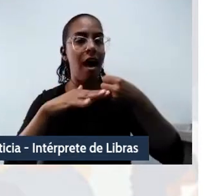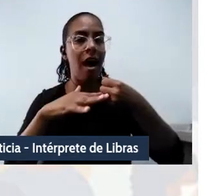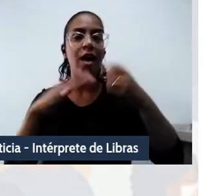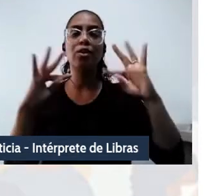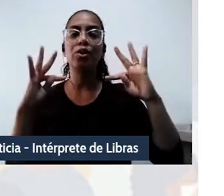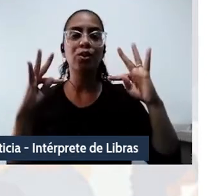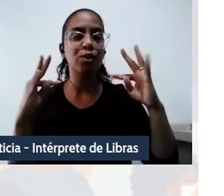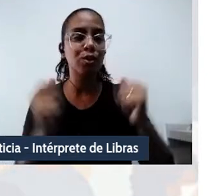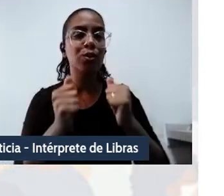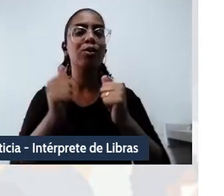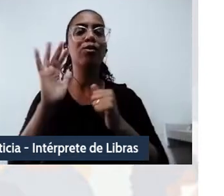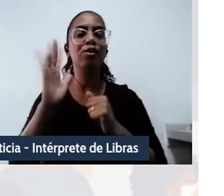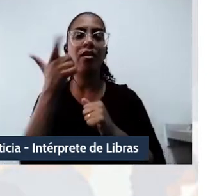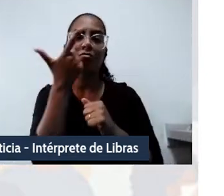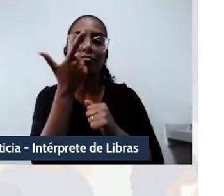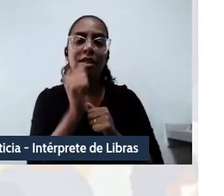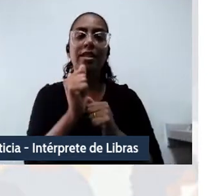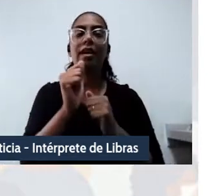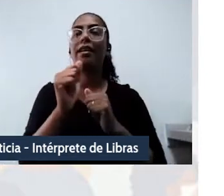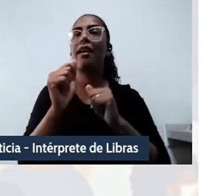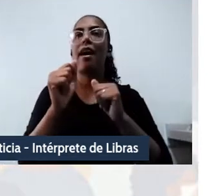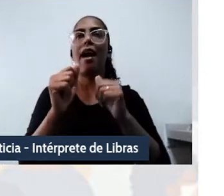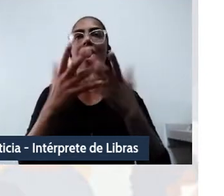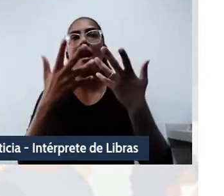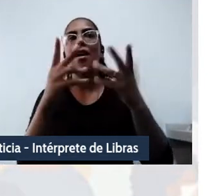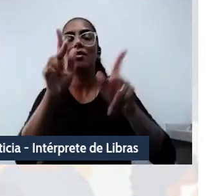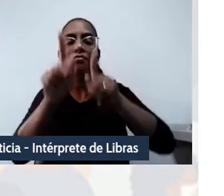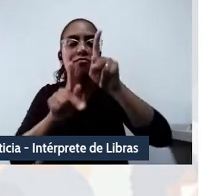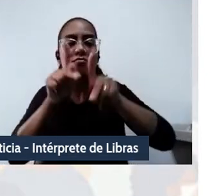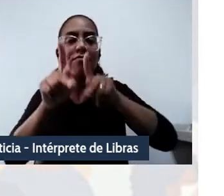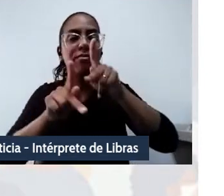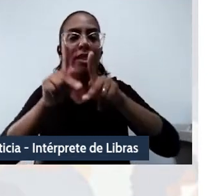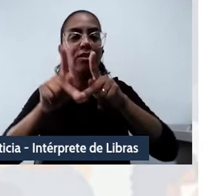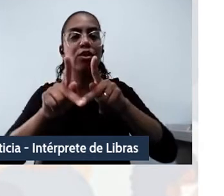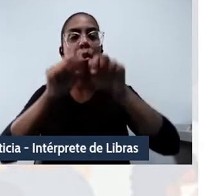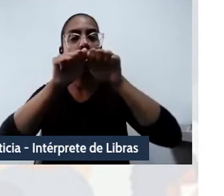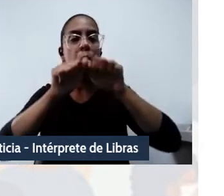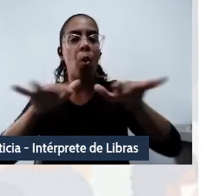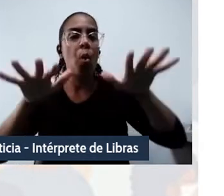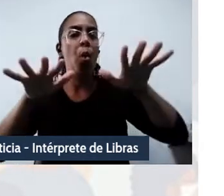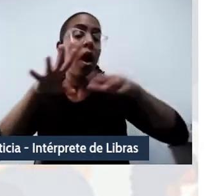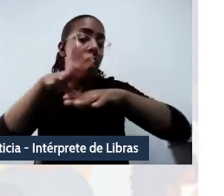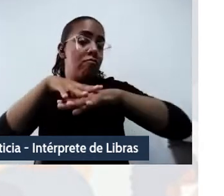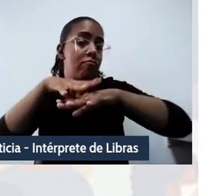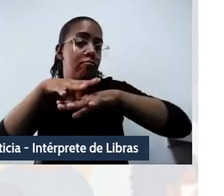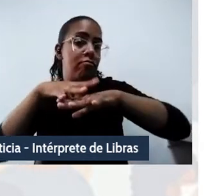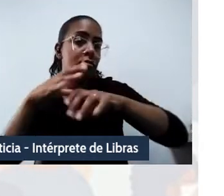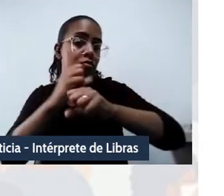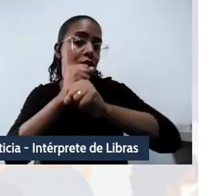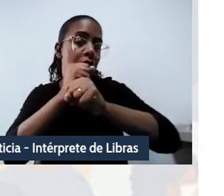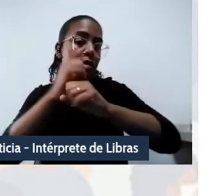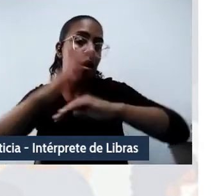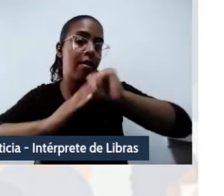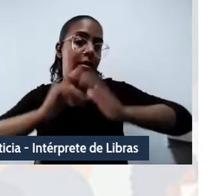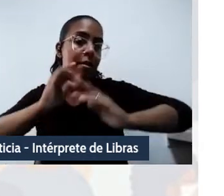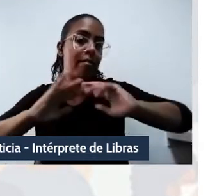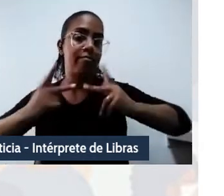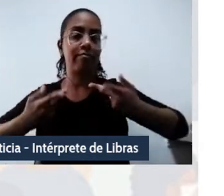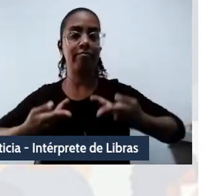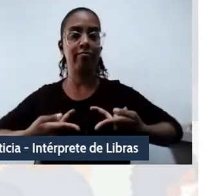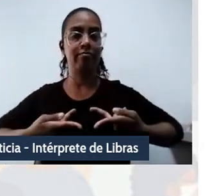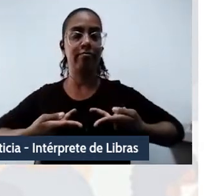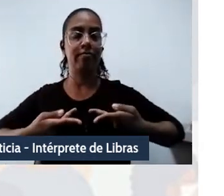pública, levando, portanto, ao nosso ranqueamento e à matematização da ação humana. Não é à toa